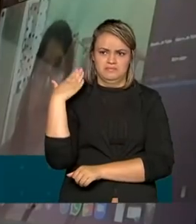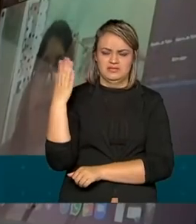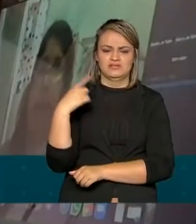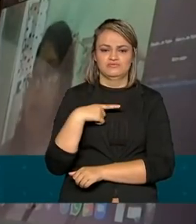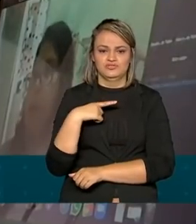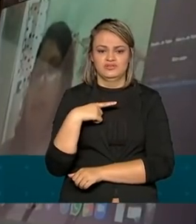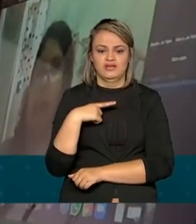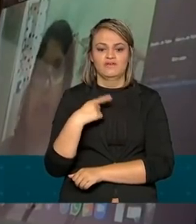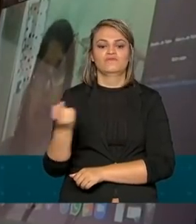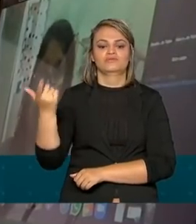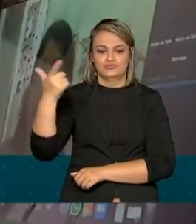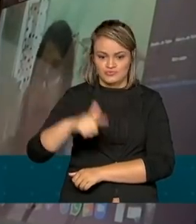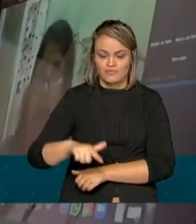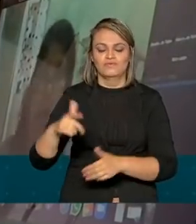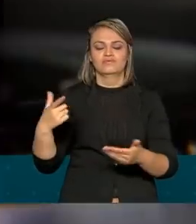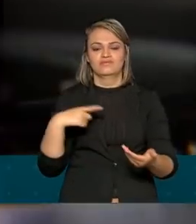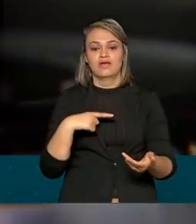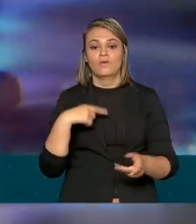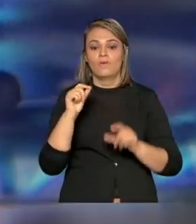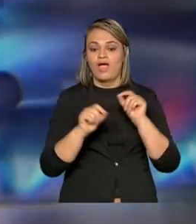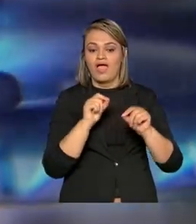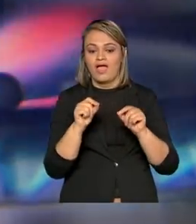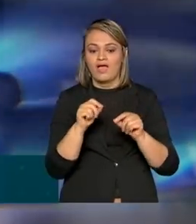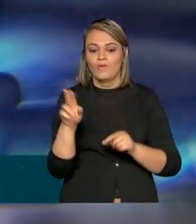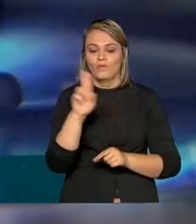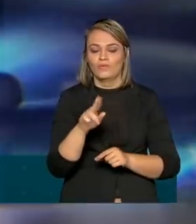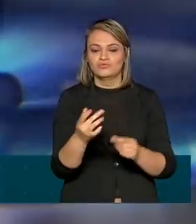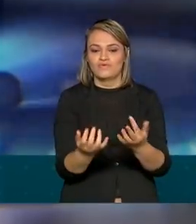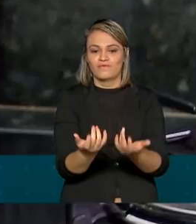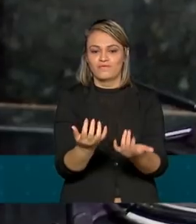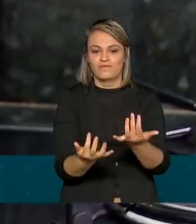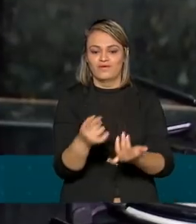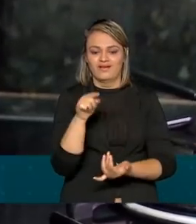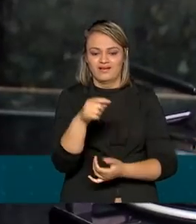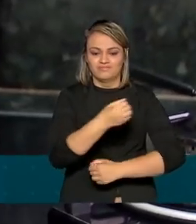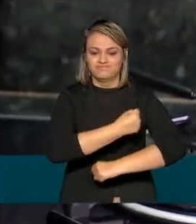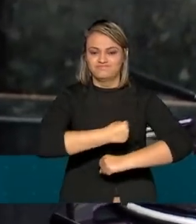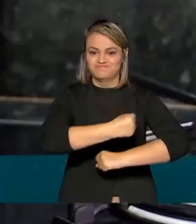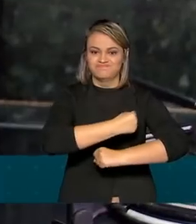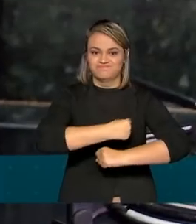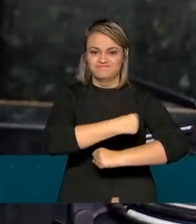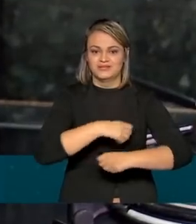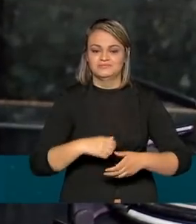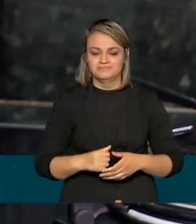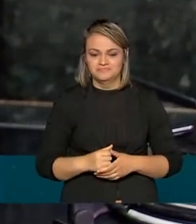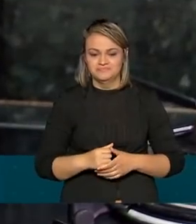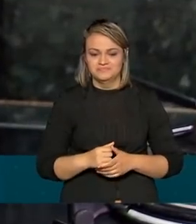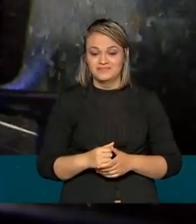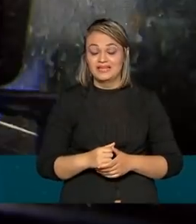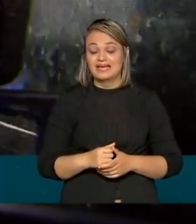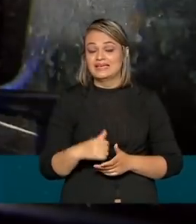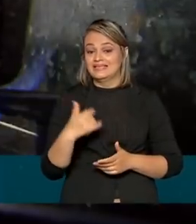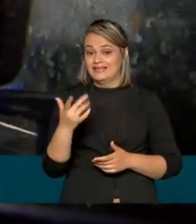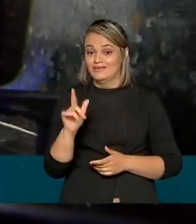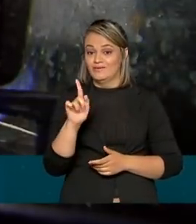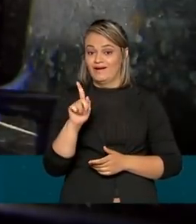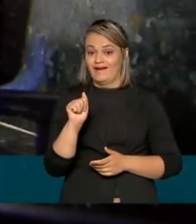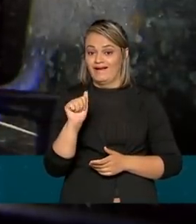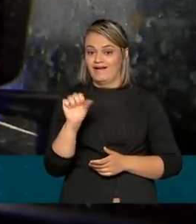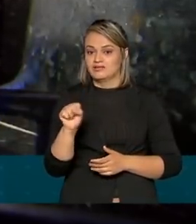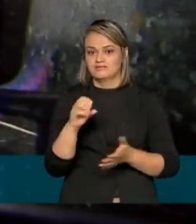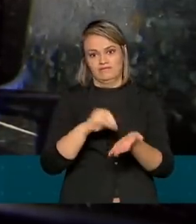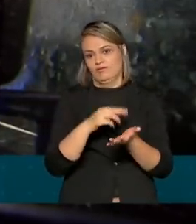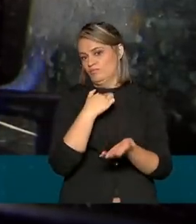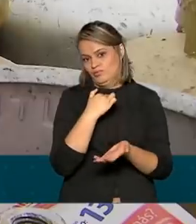brasileiro voltou a fazer parte do dia a dia, o uso do fogão no preparo das refeições. E nessa hora, o gás não pode